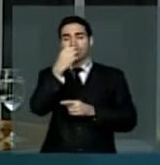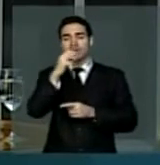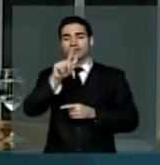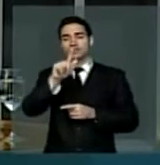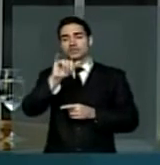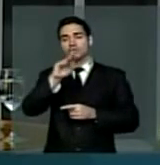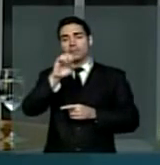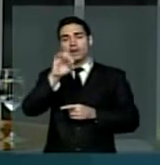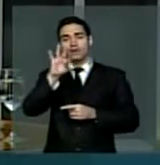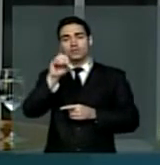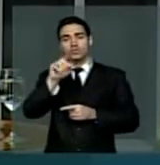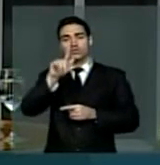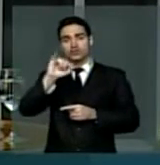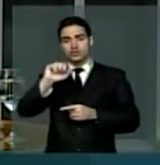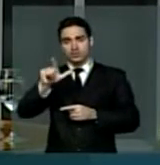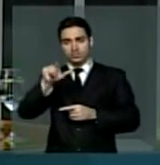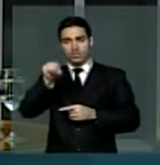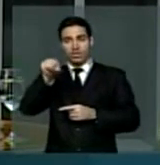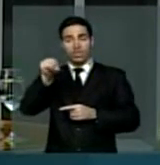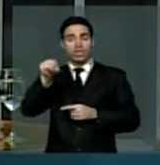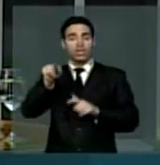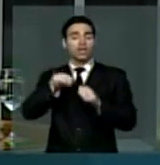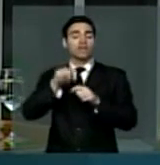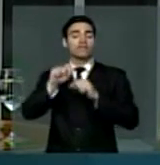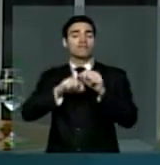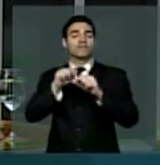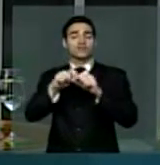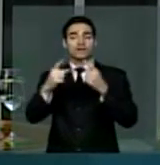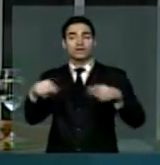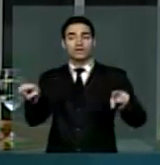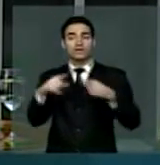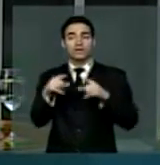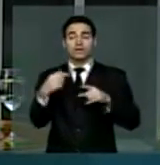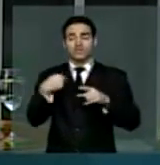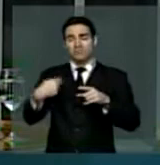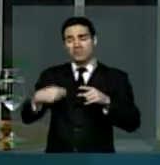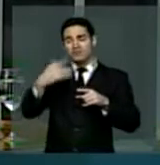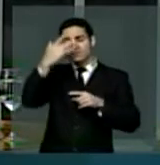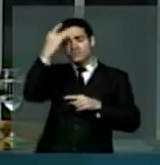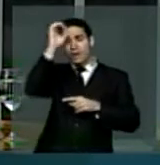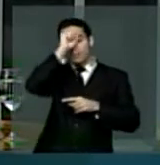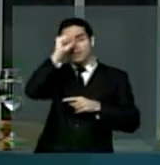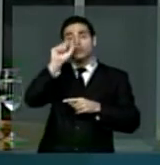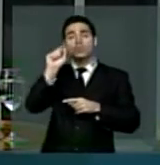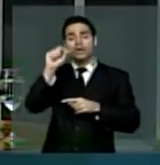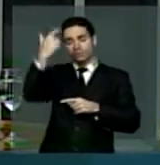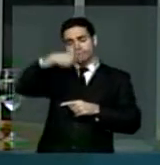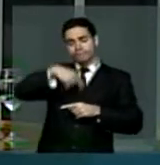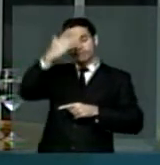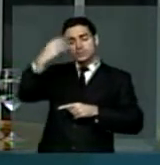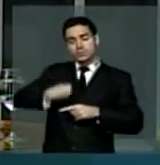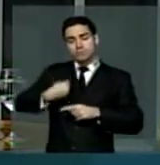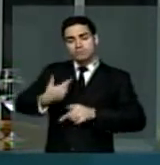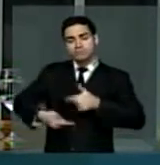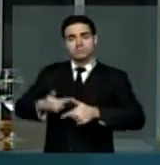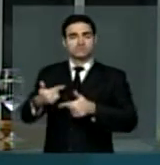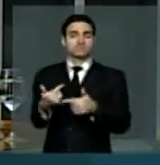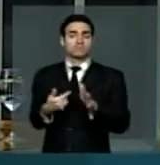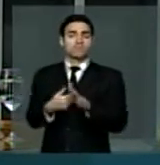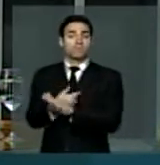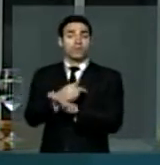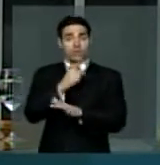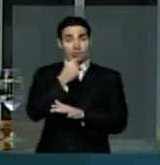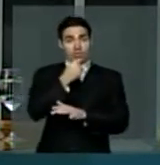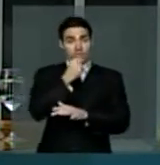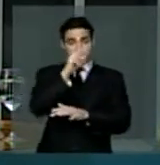composição, preciso aprender a só ser. De Dom Helder, que diz, é